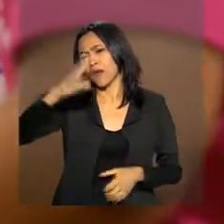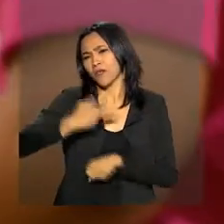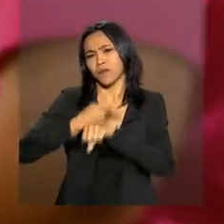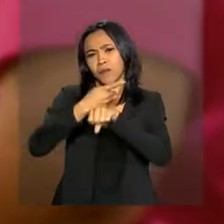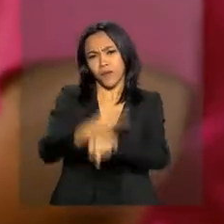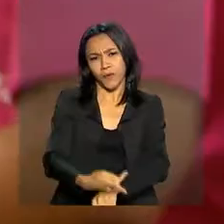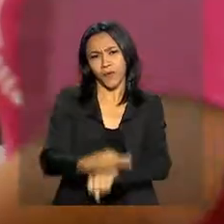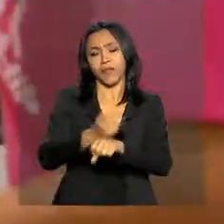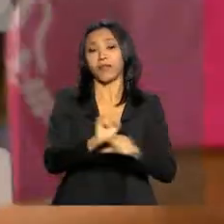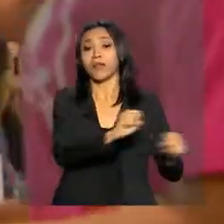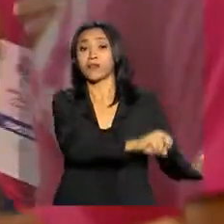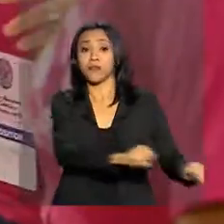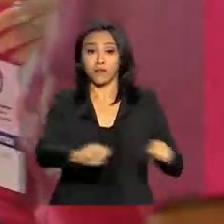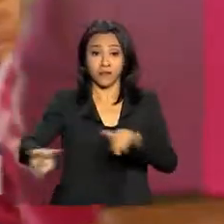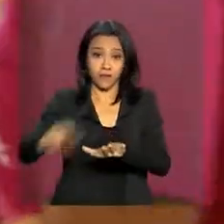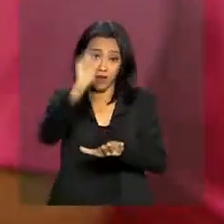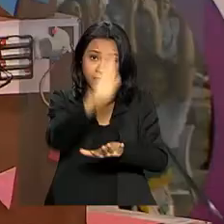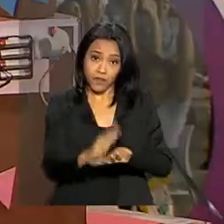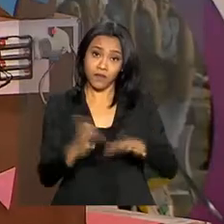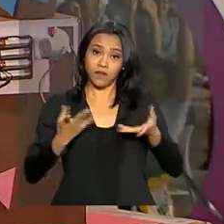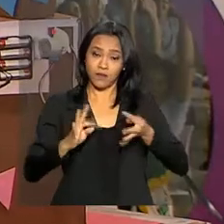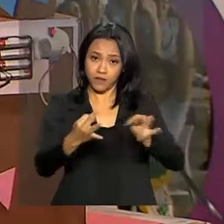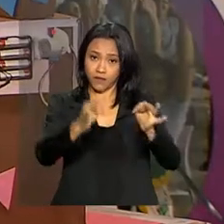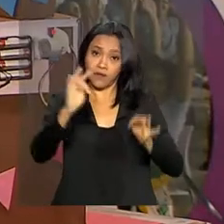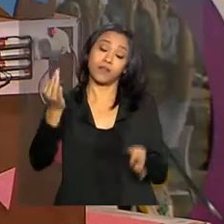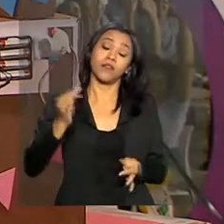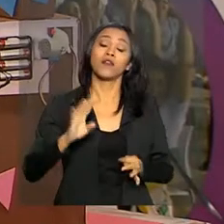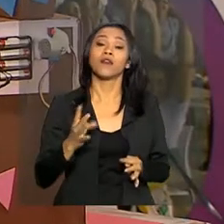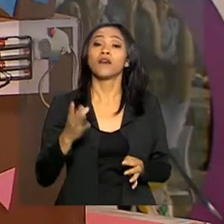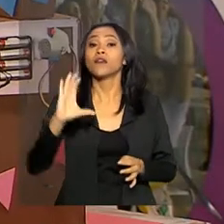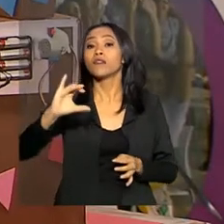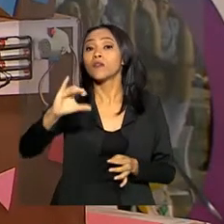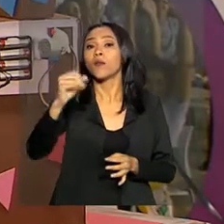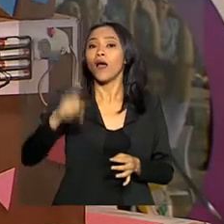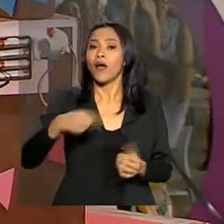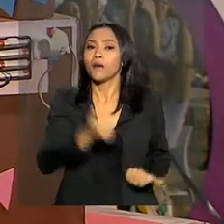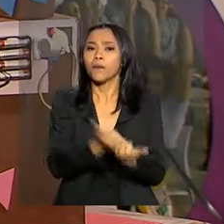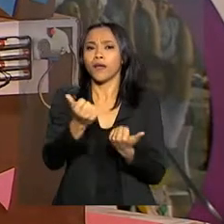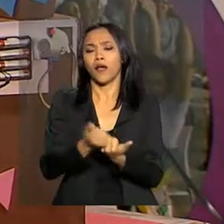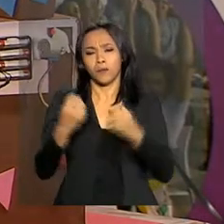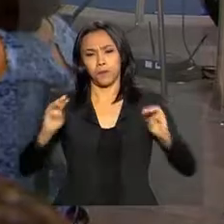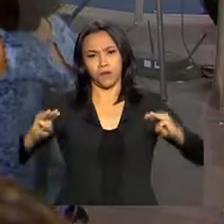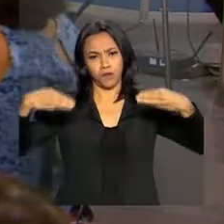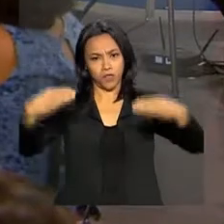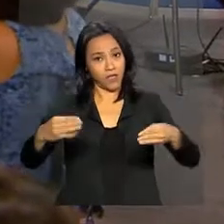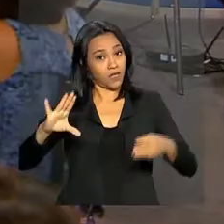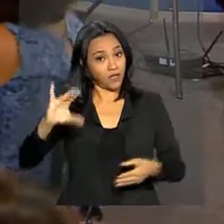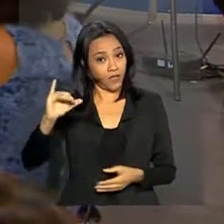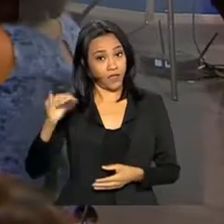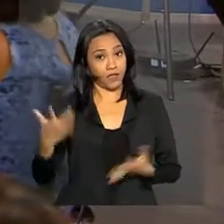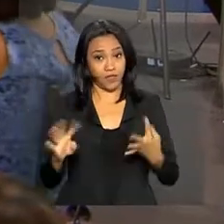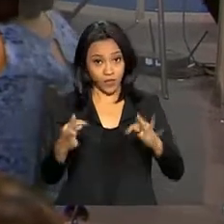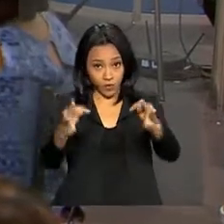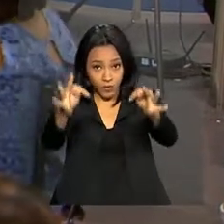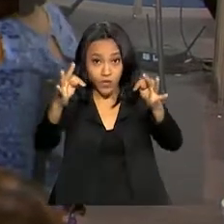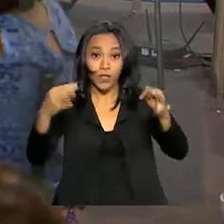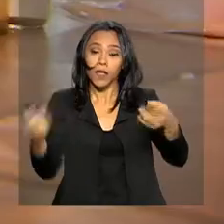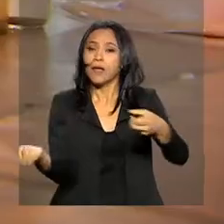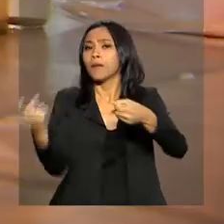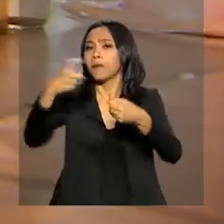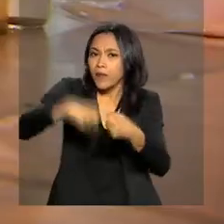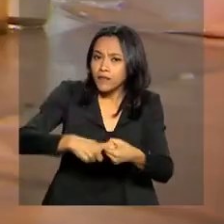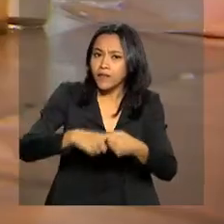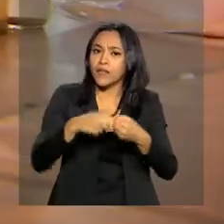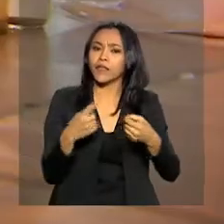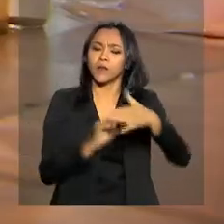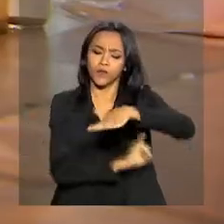Semana Nacional de Ciência e Tecnologia. Promovido pelo Ministério da Ciência e Tecnologia, Inovações e Comunicações, em parceria com